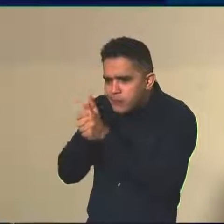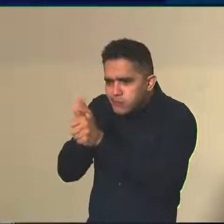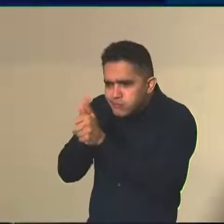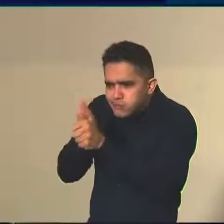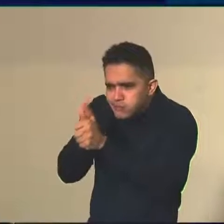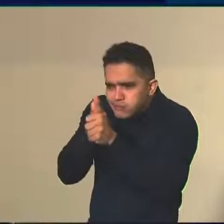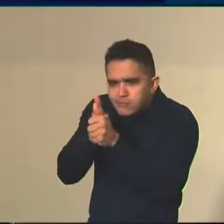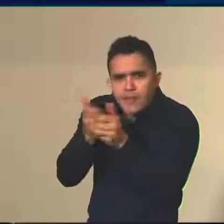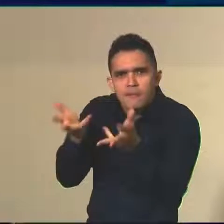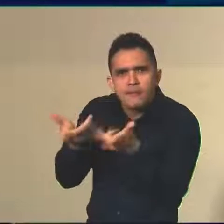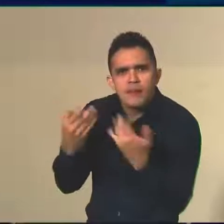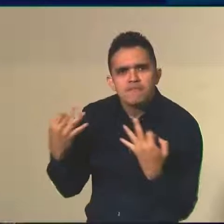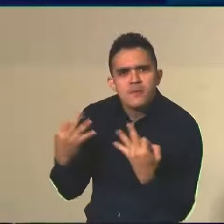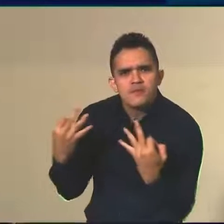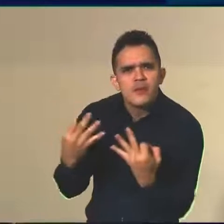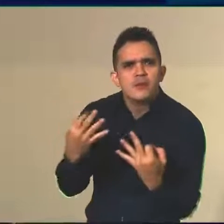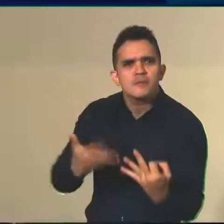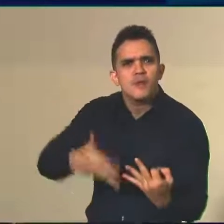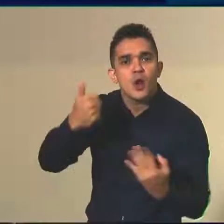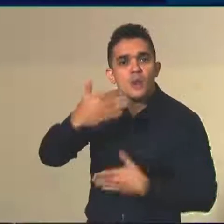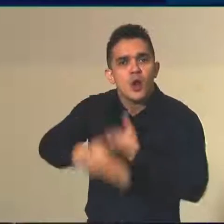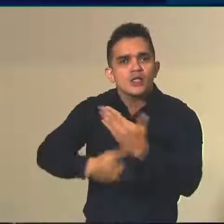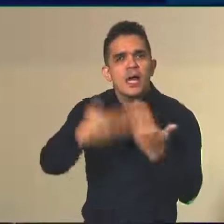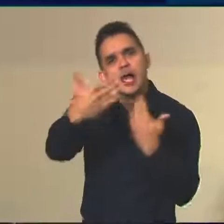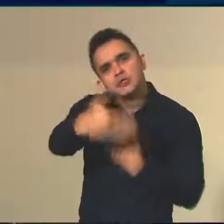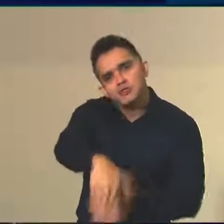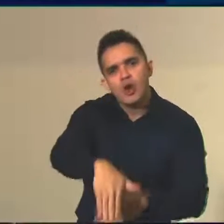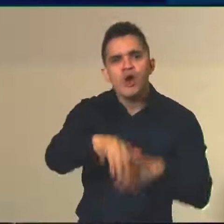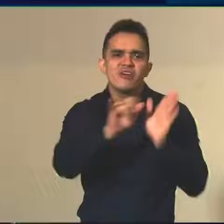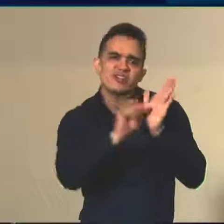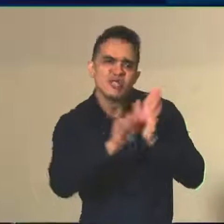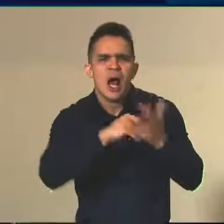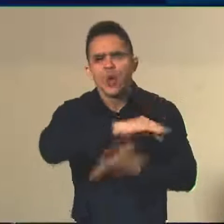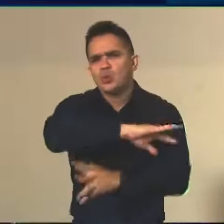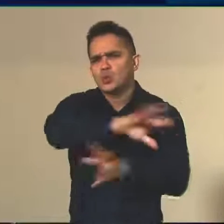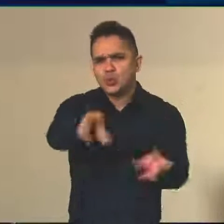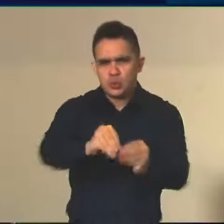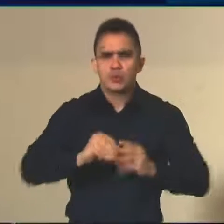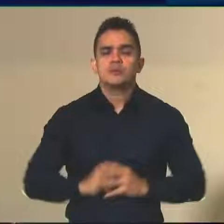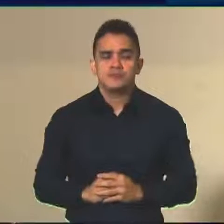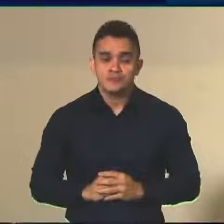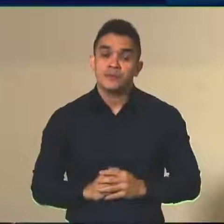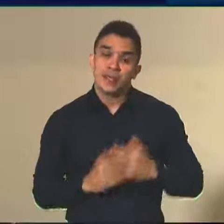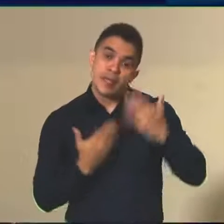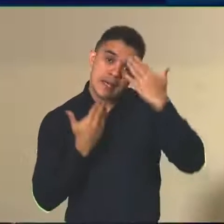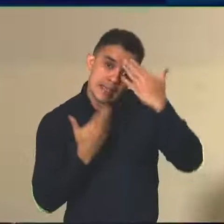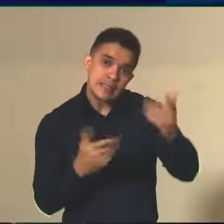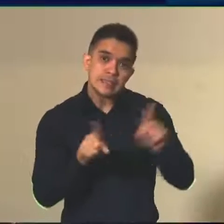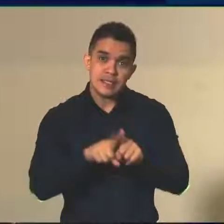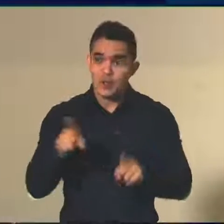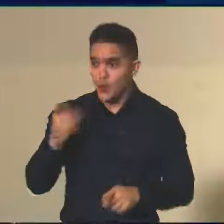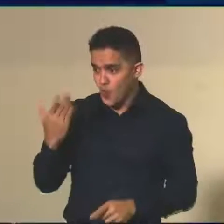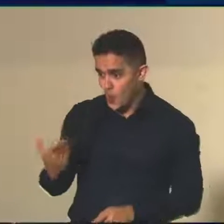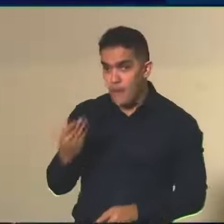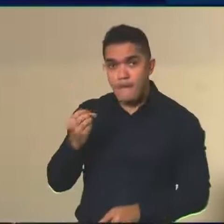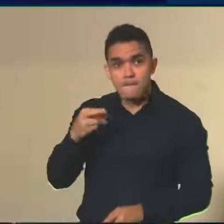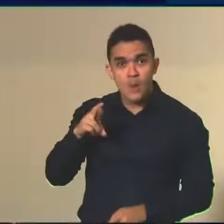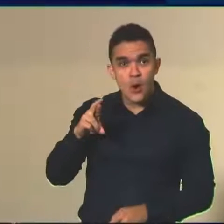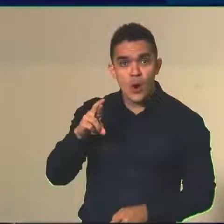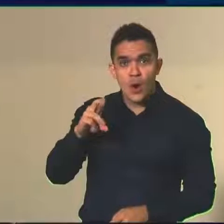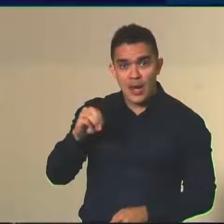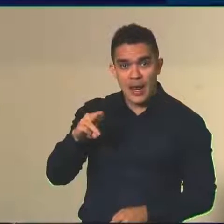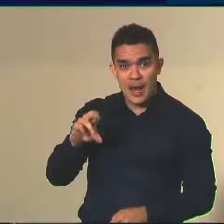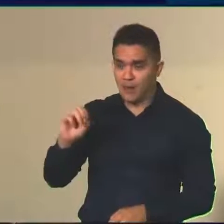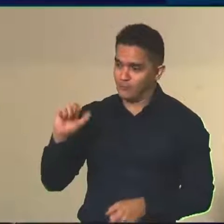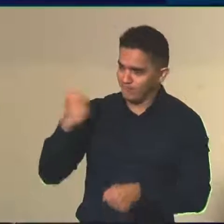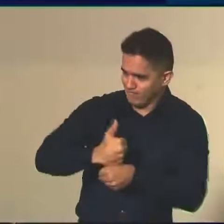aperfeiçoar todos os processos e avaliações de andamento aqui. Quero parabenizar também, agradecer ao diretor substituto Moreno por ter